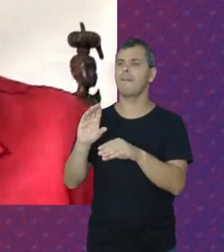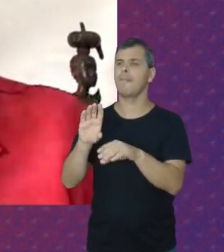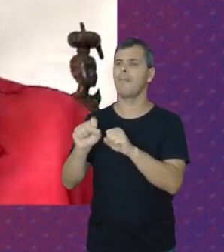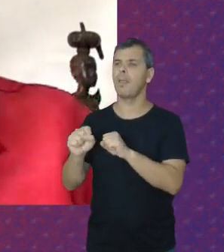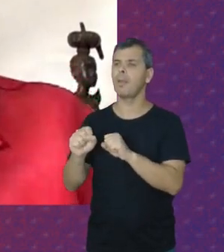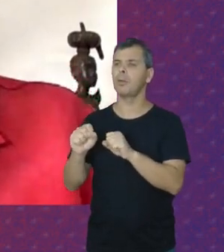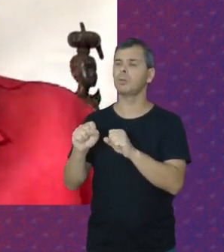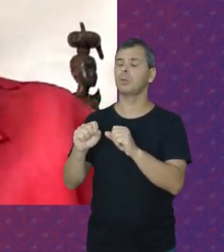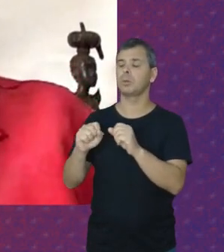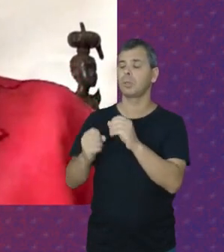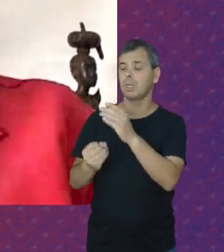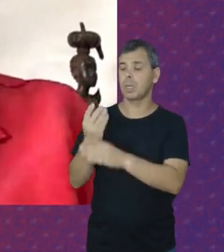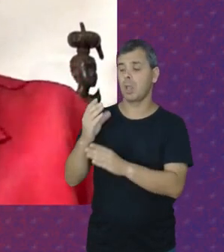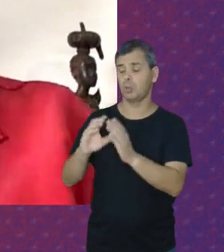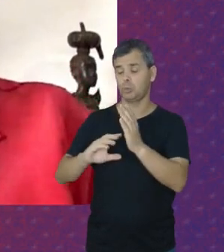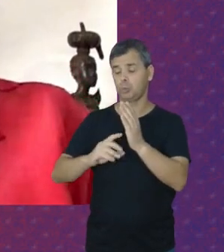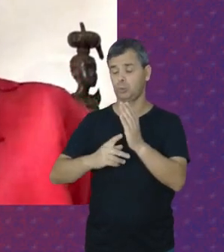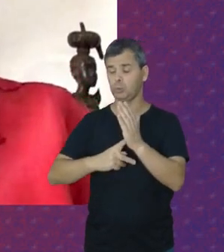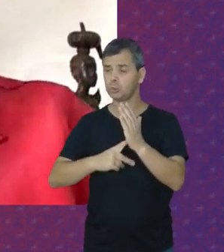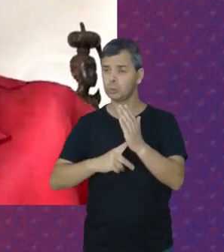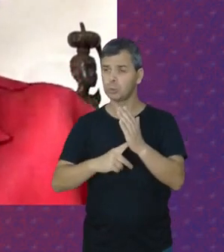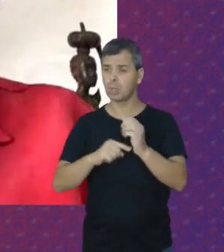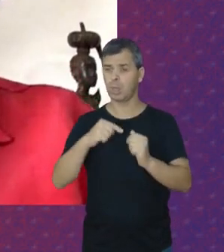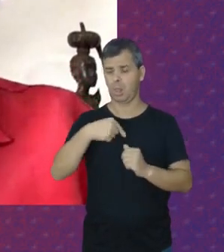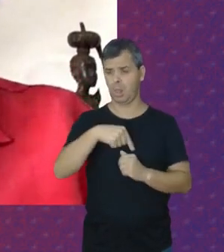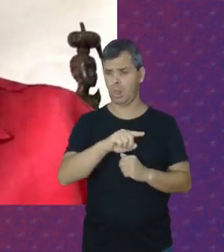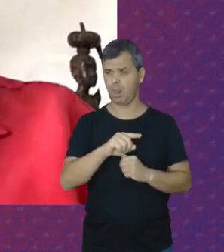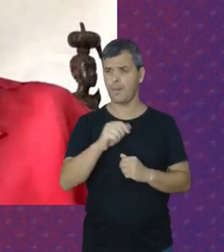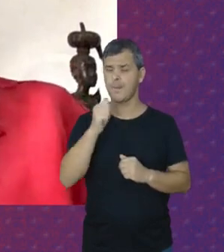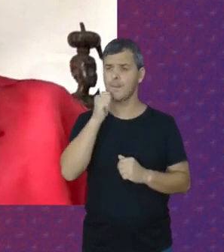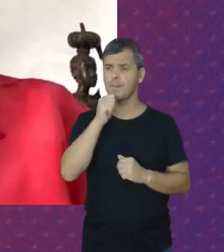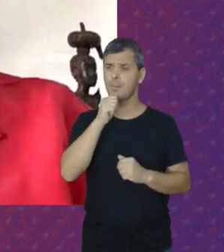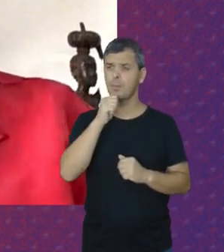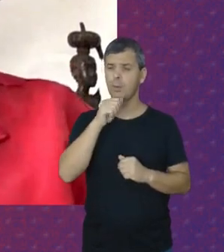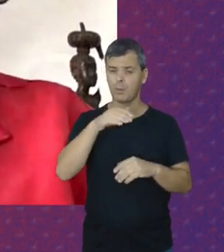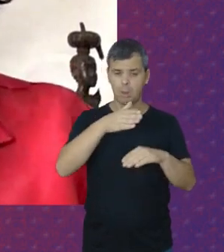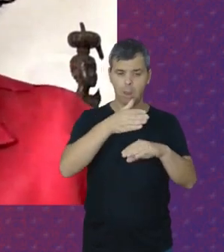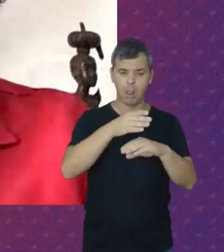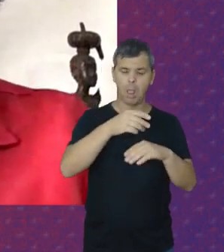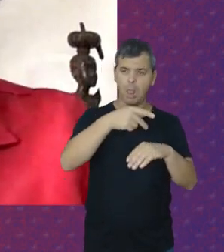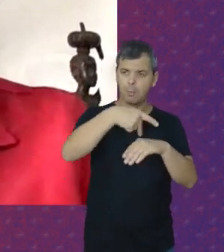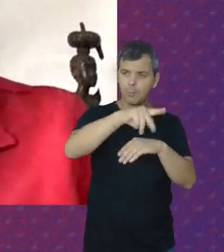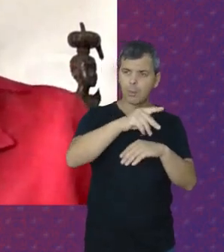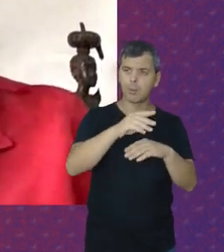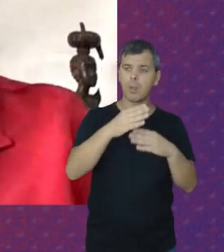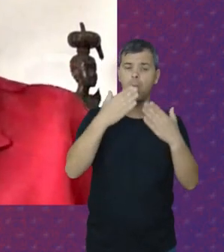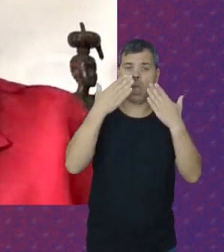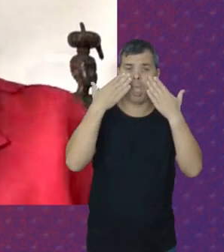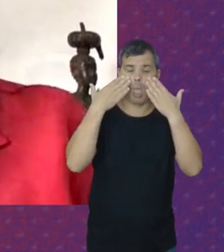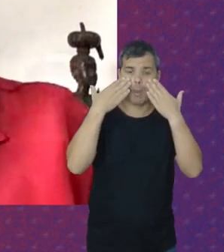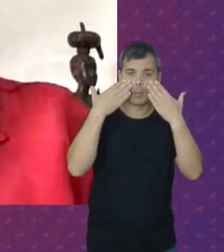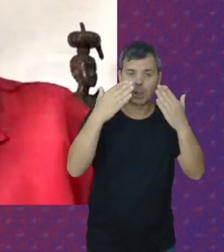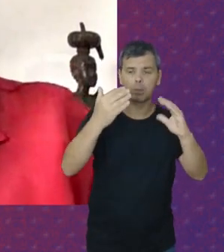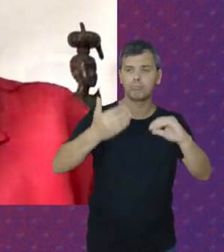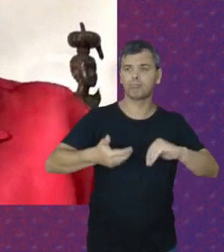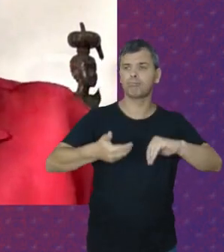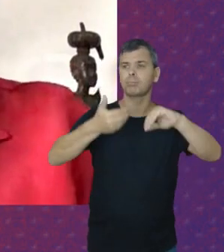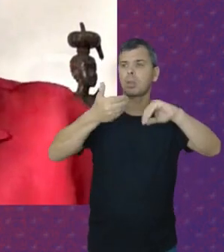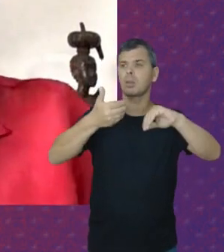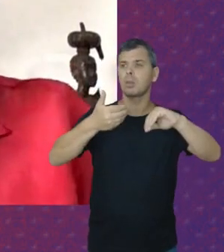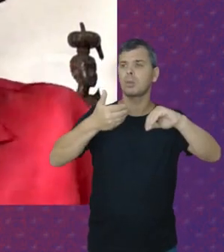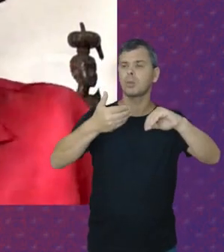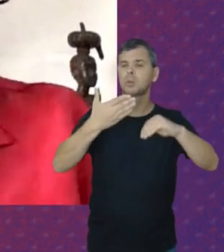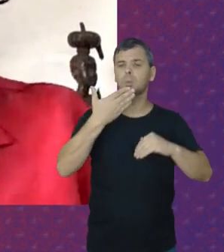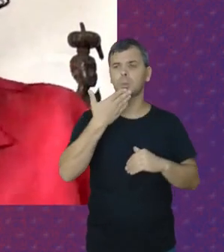sindicatos Elas foram Para O Congresso Nacional Apresentando as suas demandas E